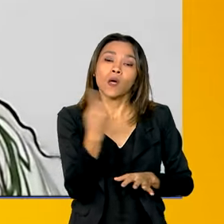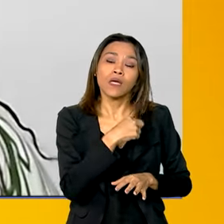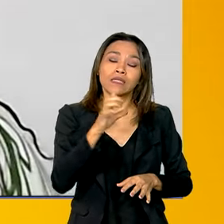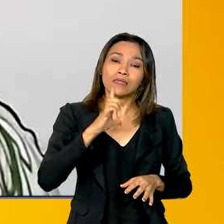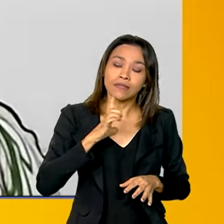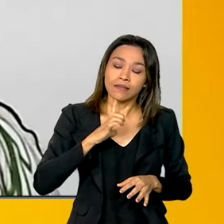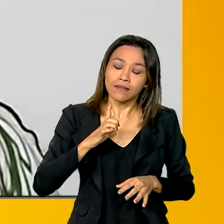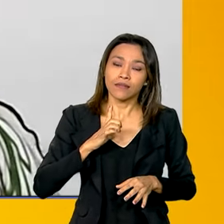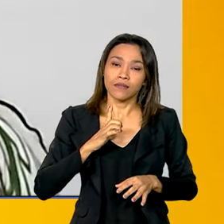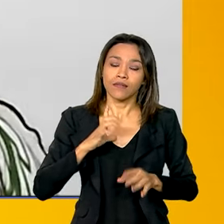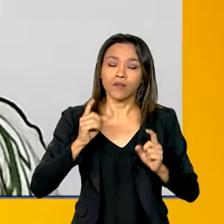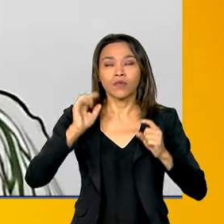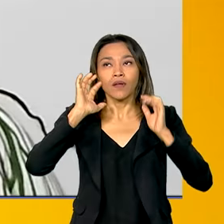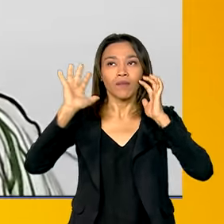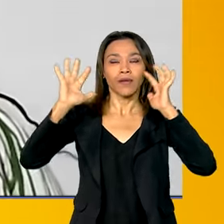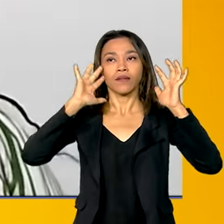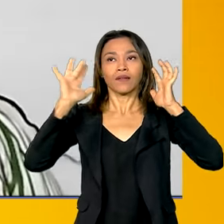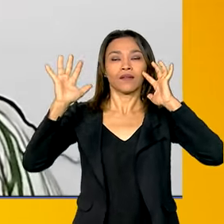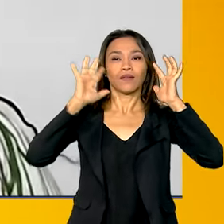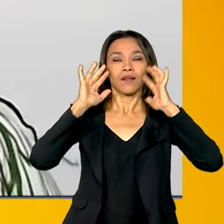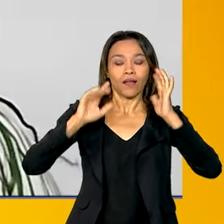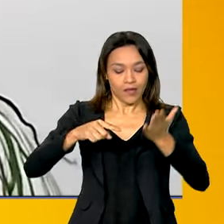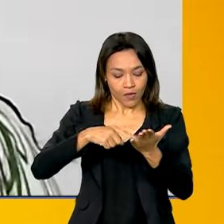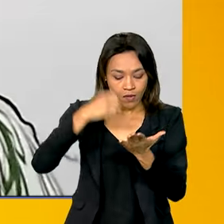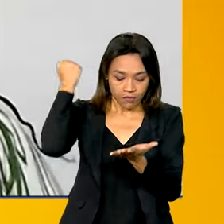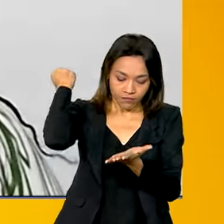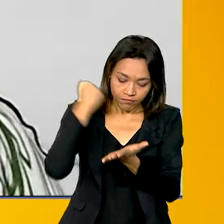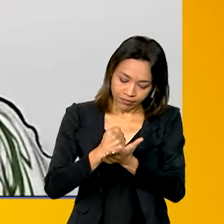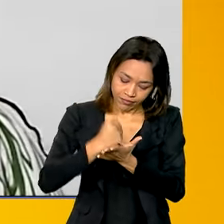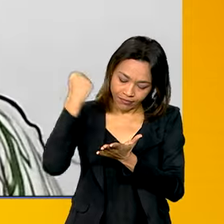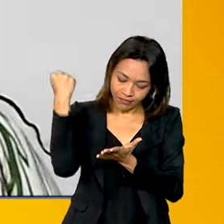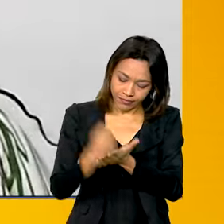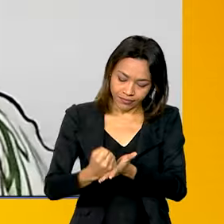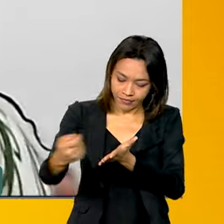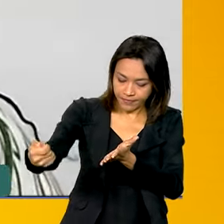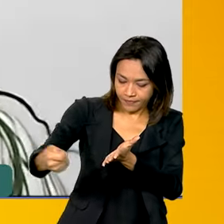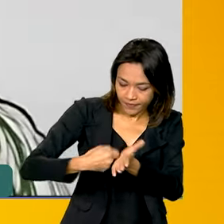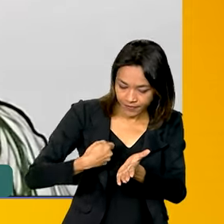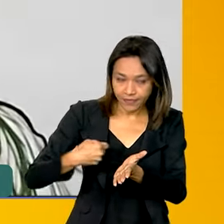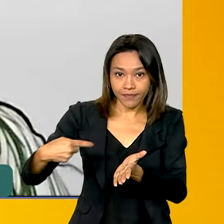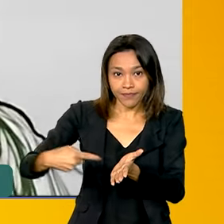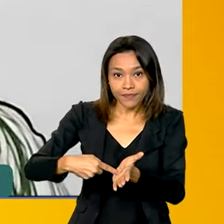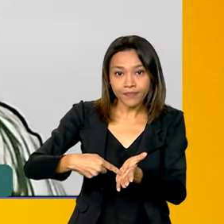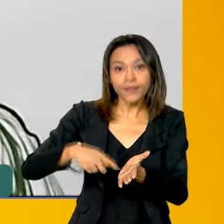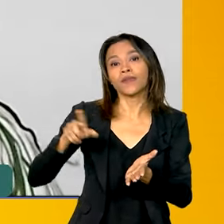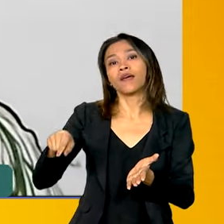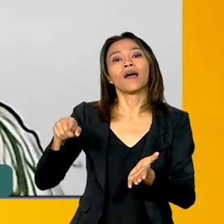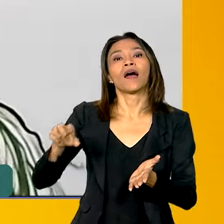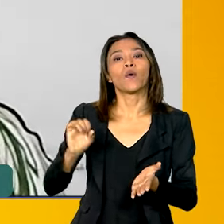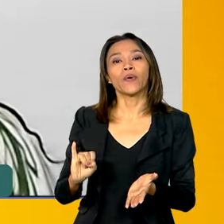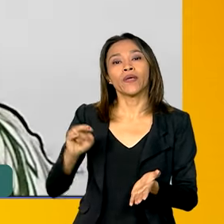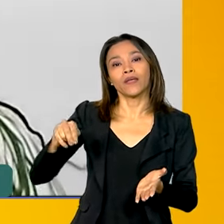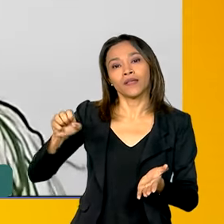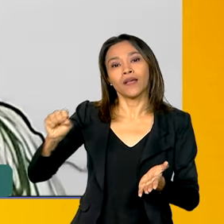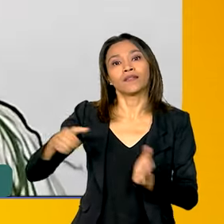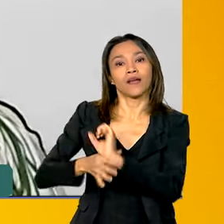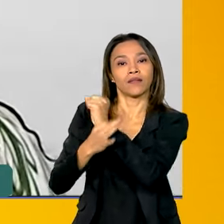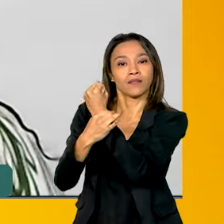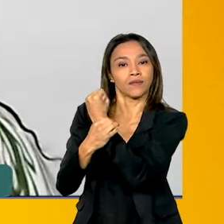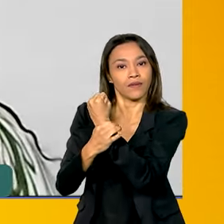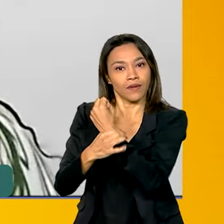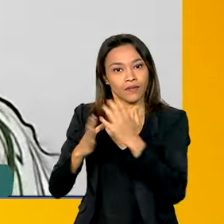nosso imaginário, quando ela é anotada automaticamente a previdência social ela está garantida,